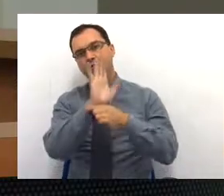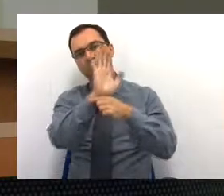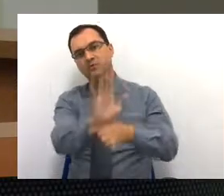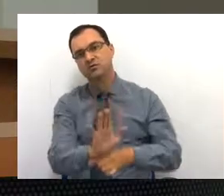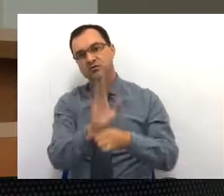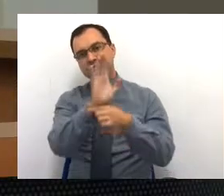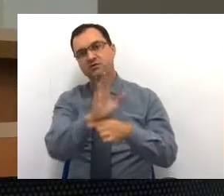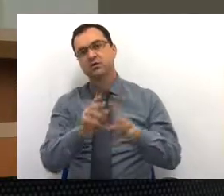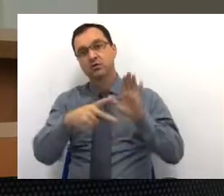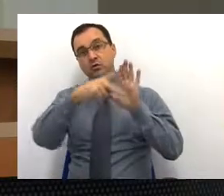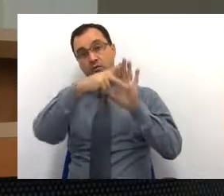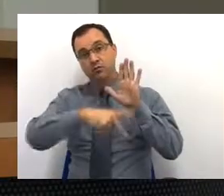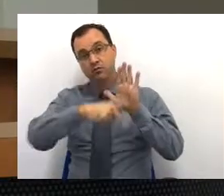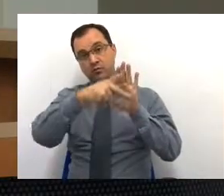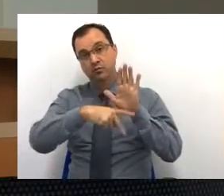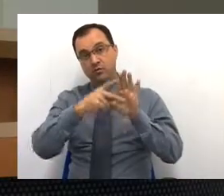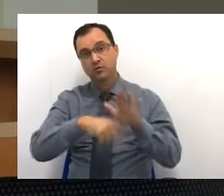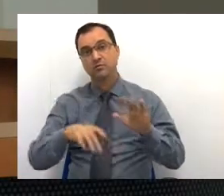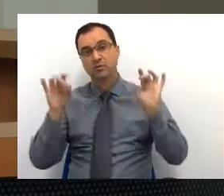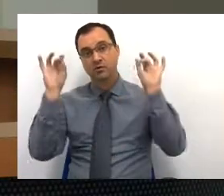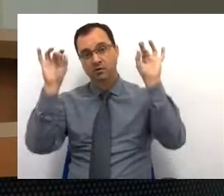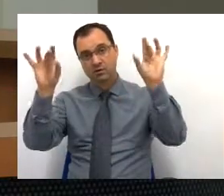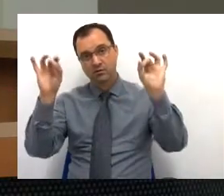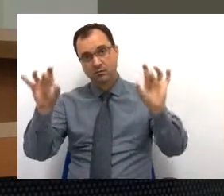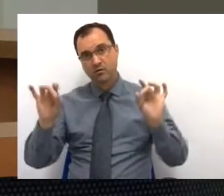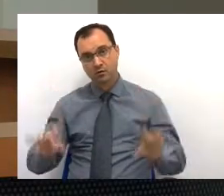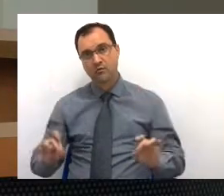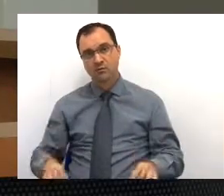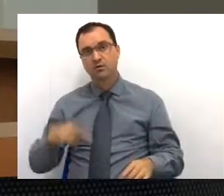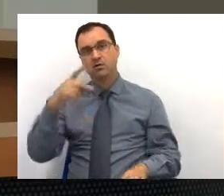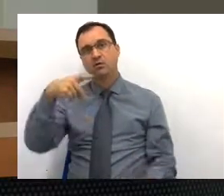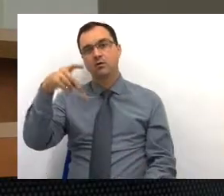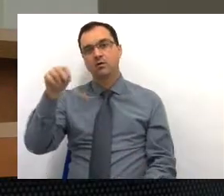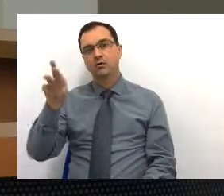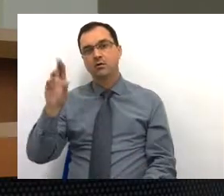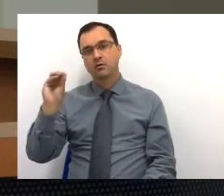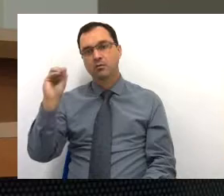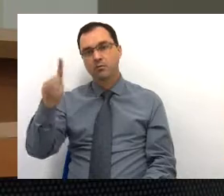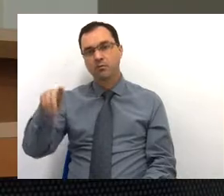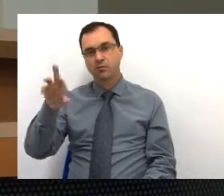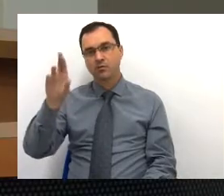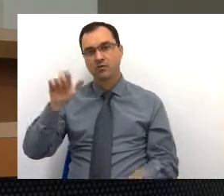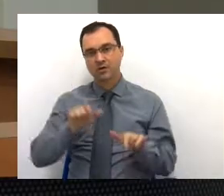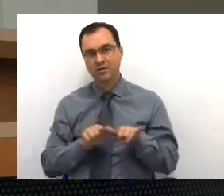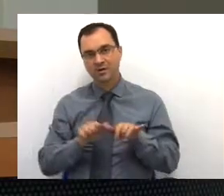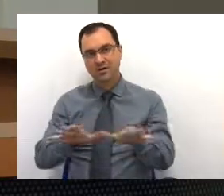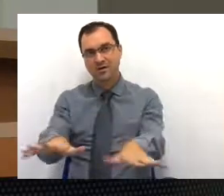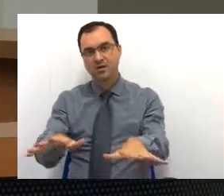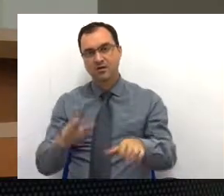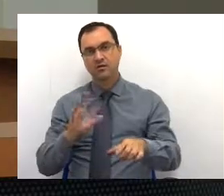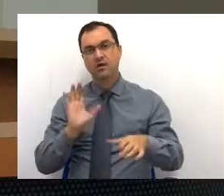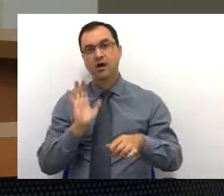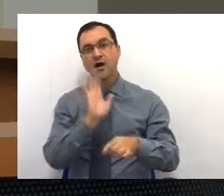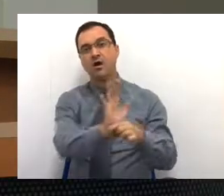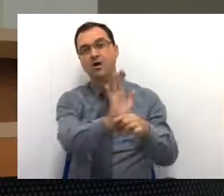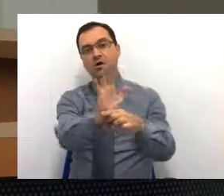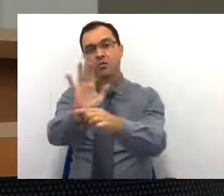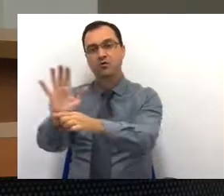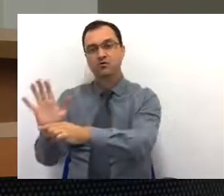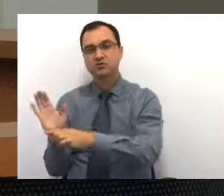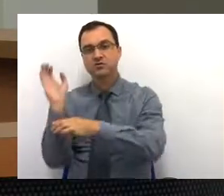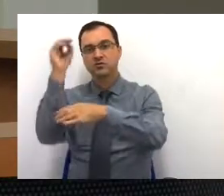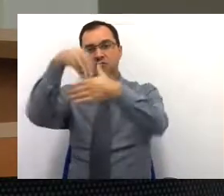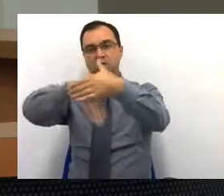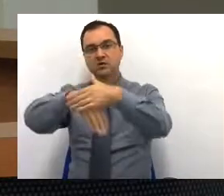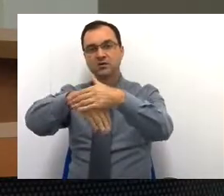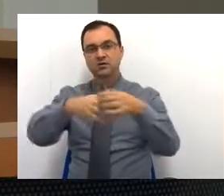programa já aprovado pela Casa, referente ao ProRede, que faz toda a administração, o auxílio dentro das nossas unidades.